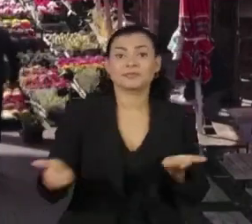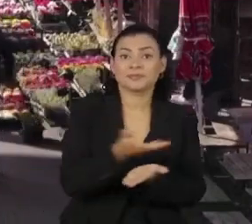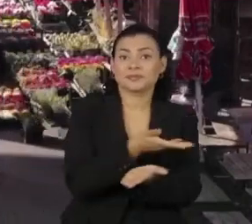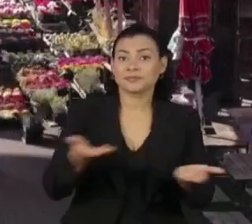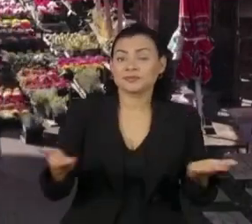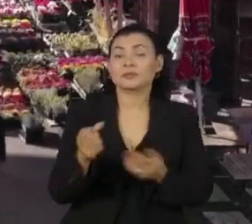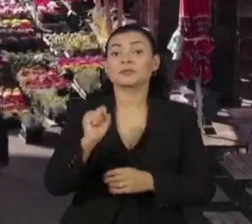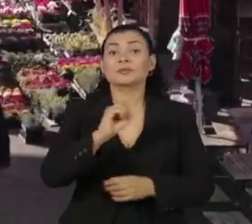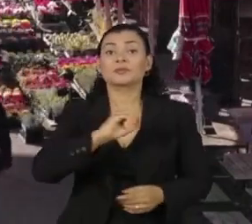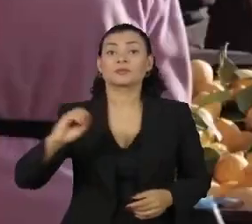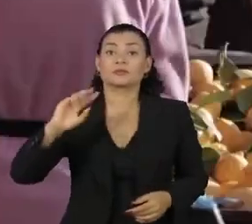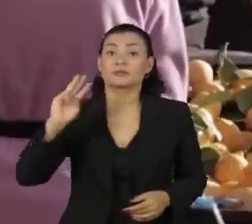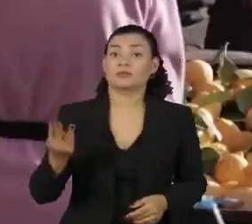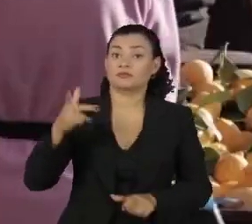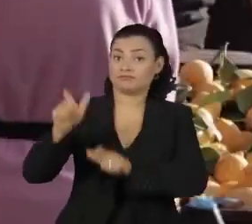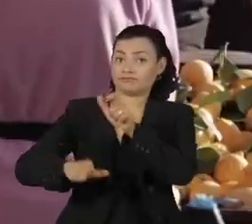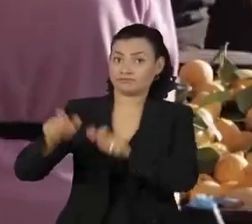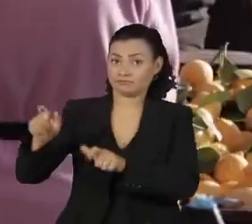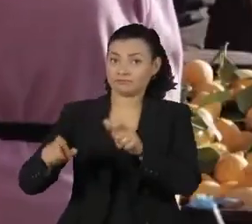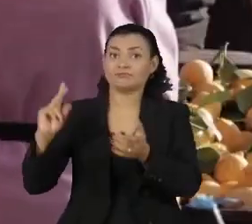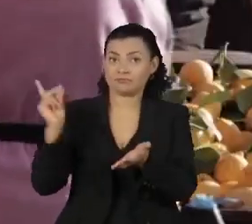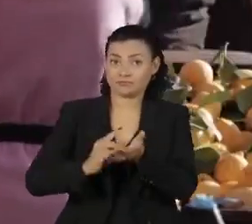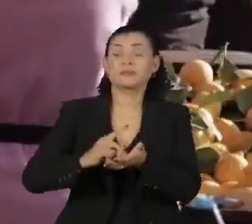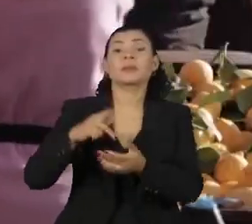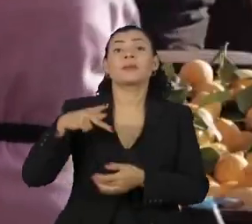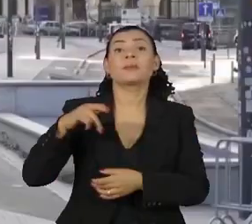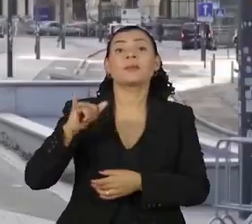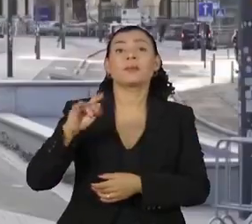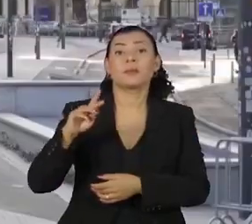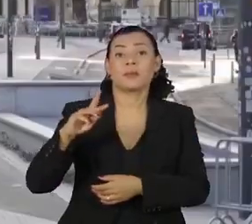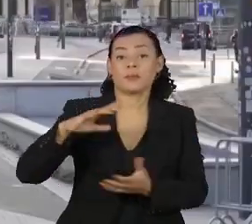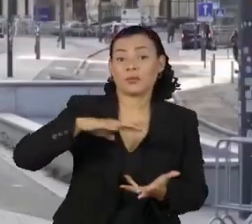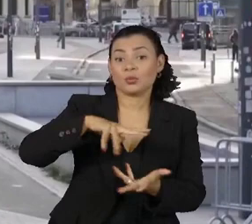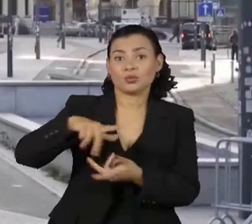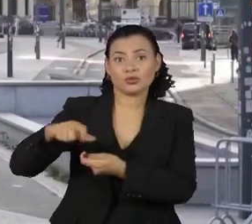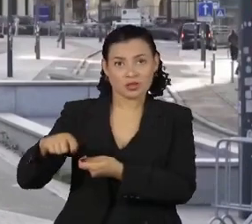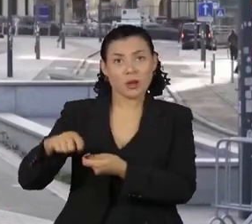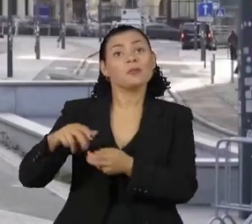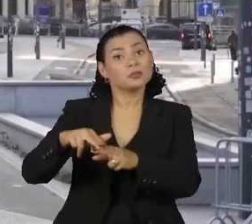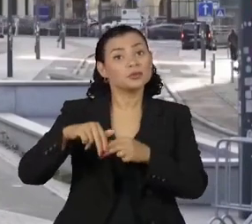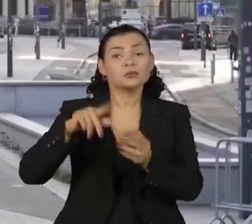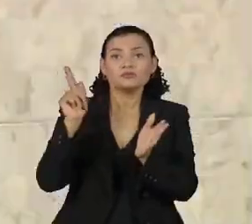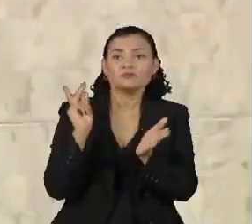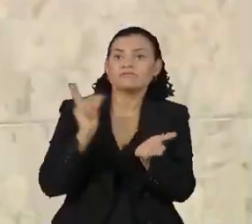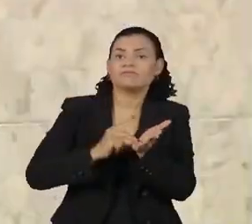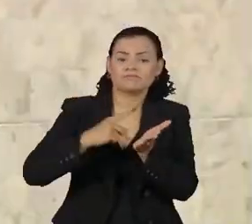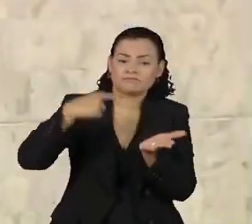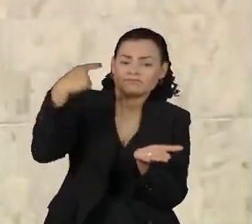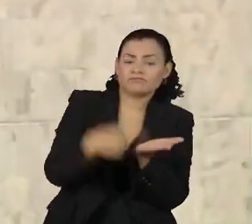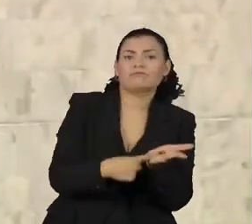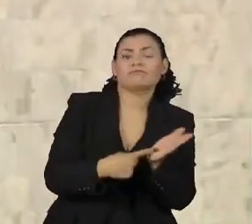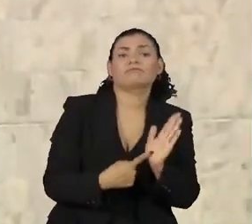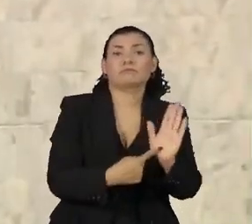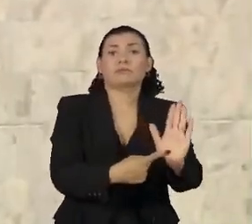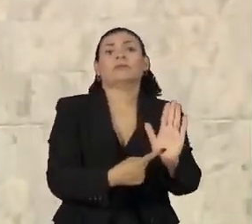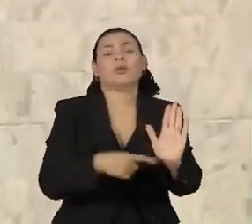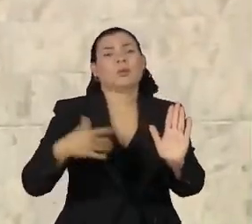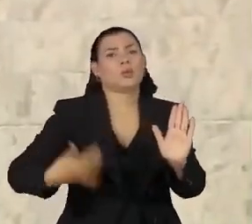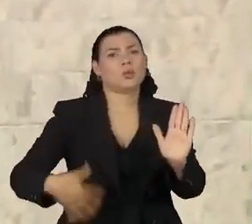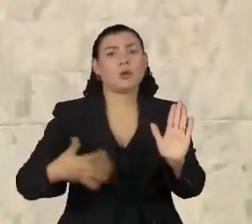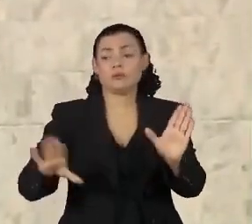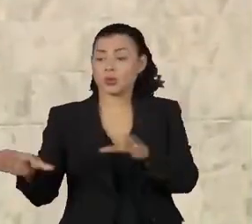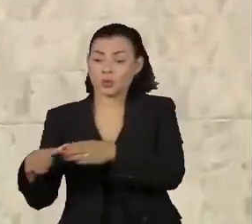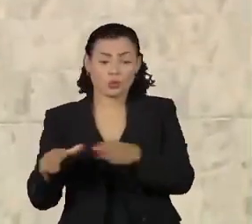800 milhões de pessoas e um quarto do PIB mundial, precisa ser ratificado pelos 31 países dos dois